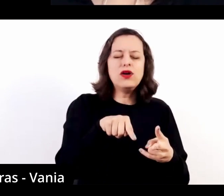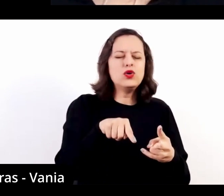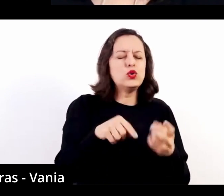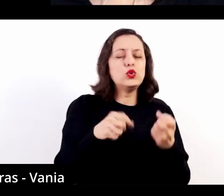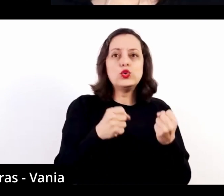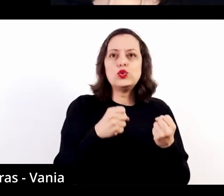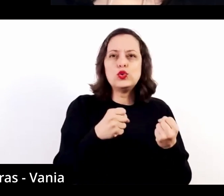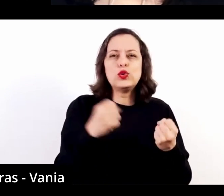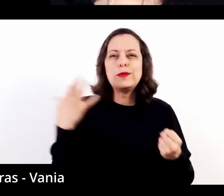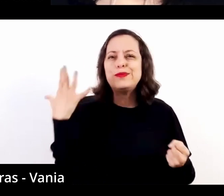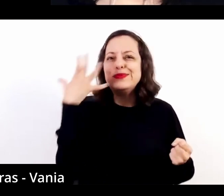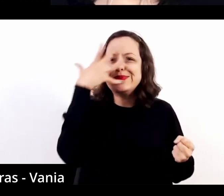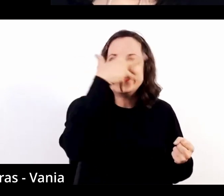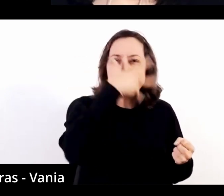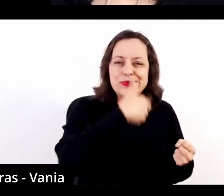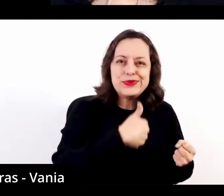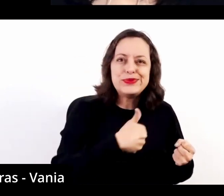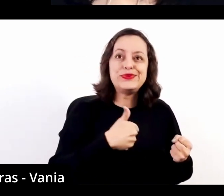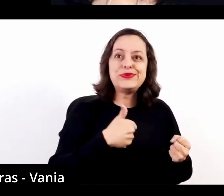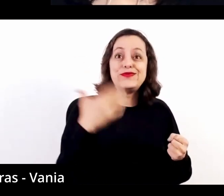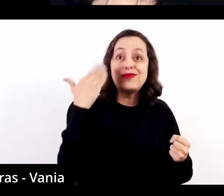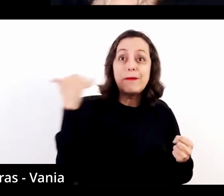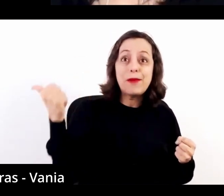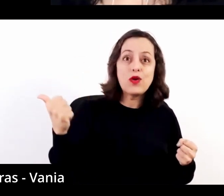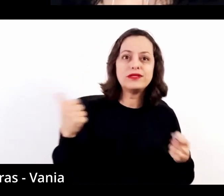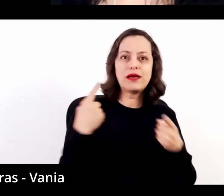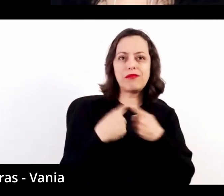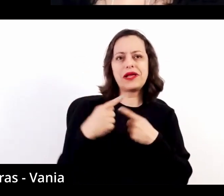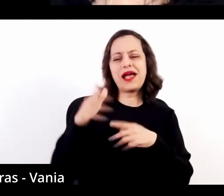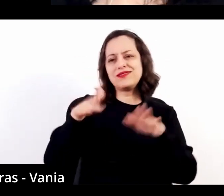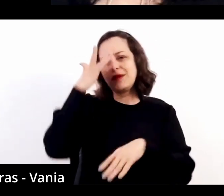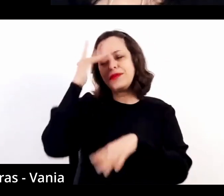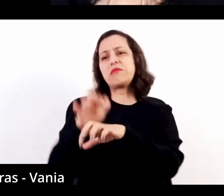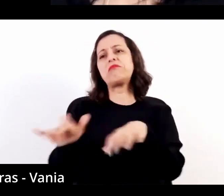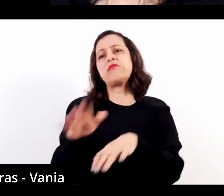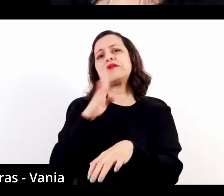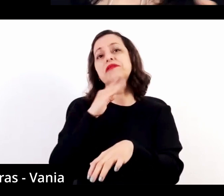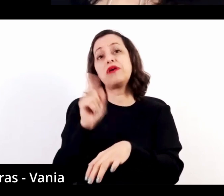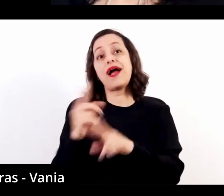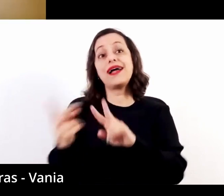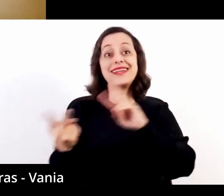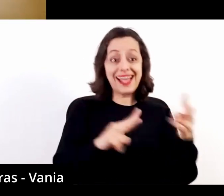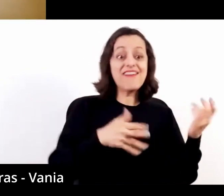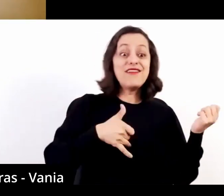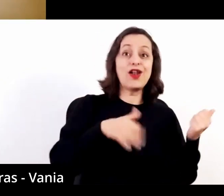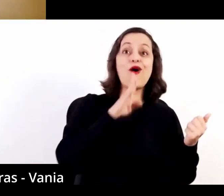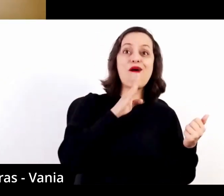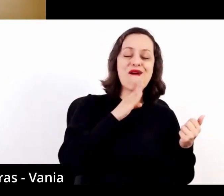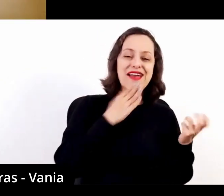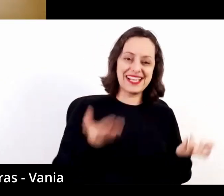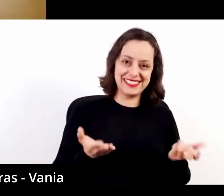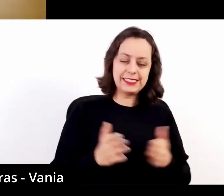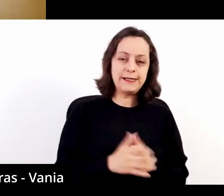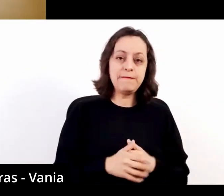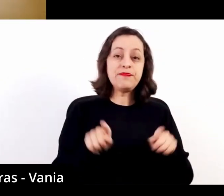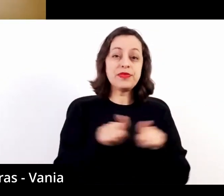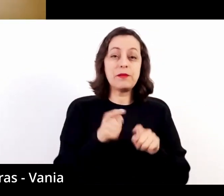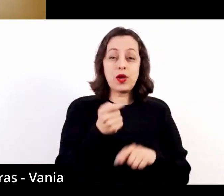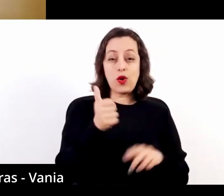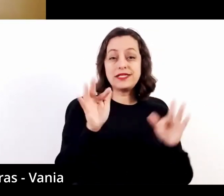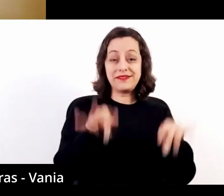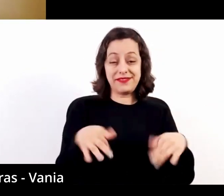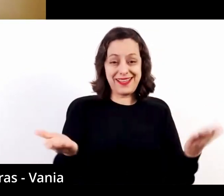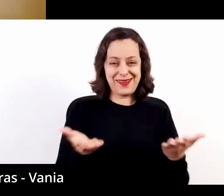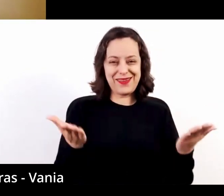as versões mais conhecidas até do grande público de determinadas composições. E falando sobre... Para a gente